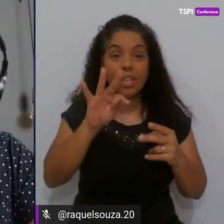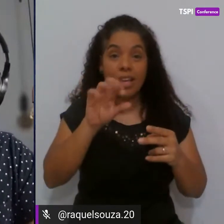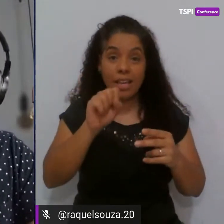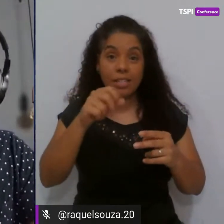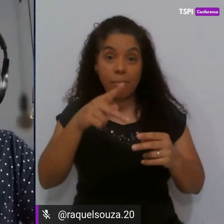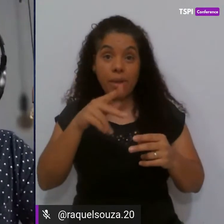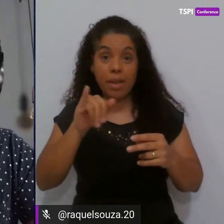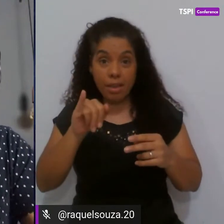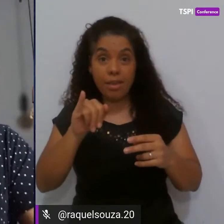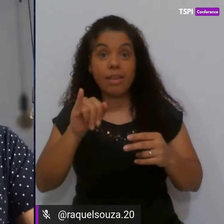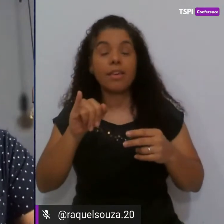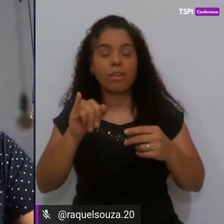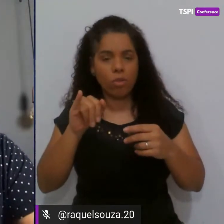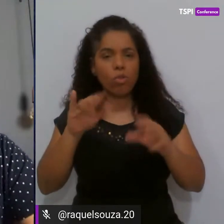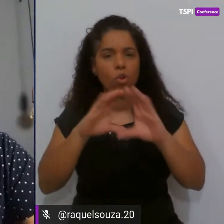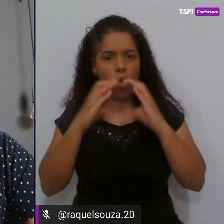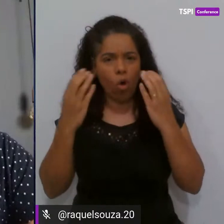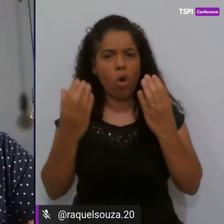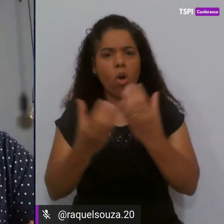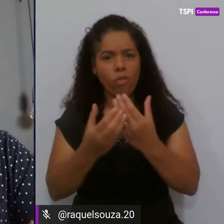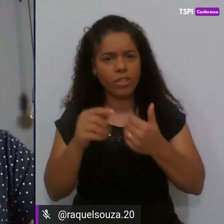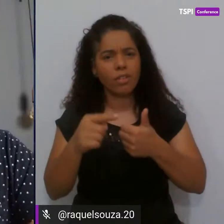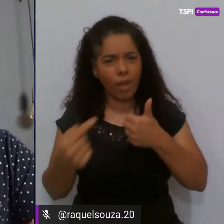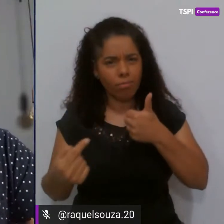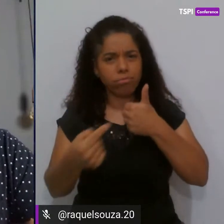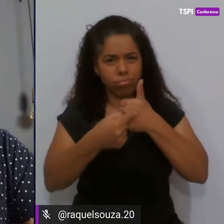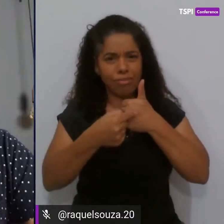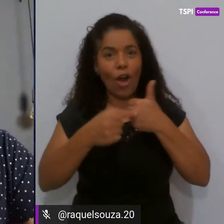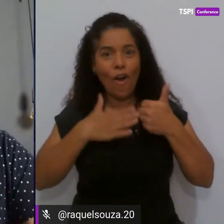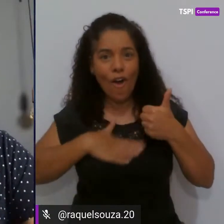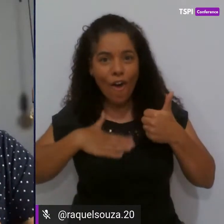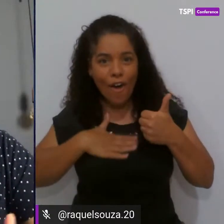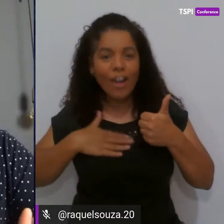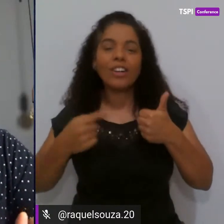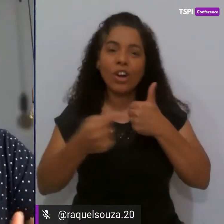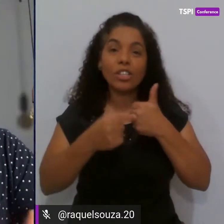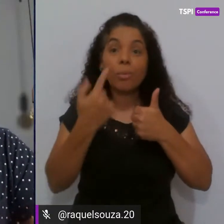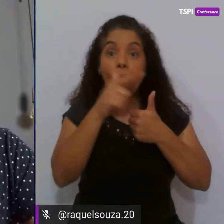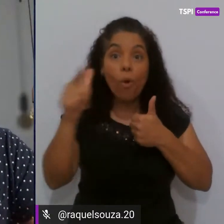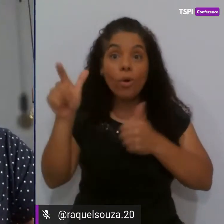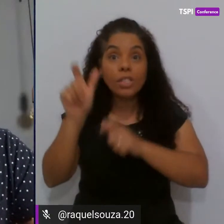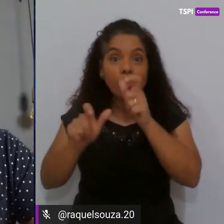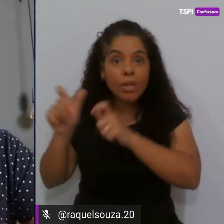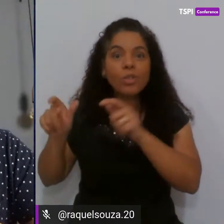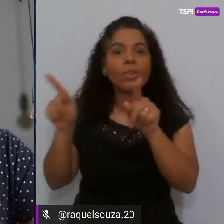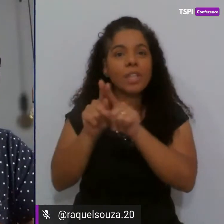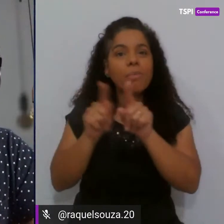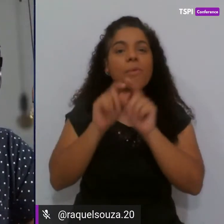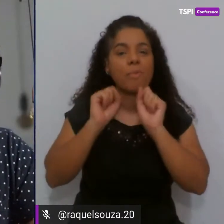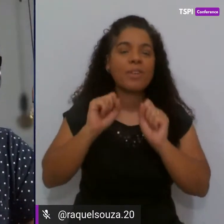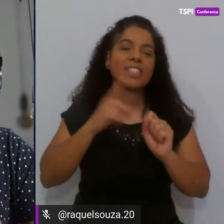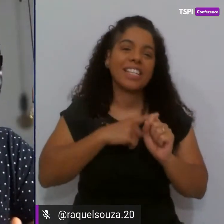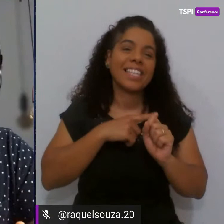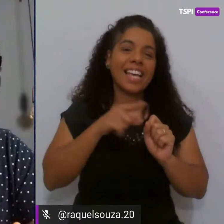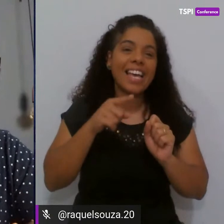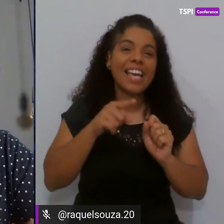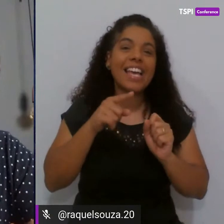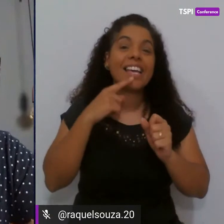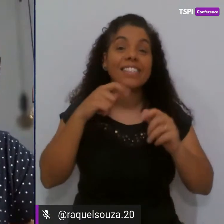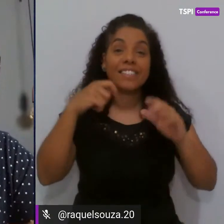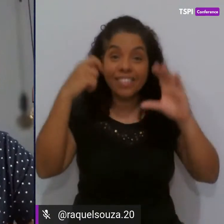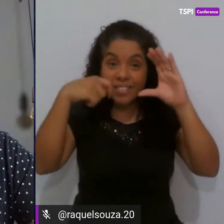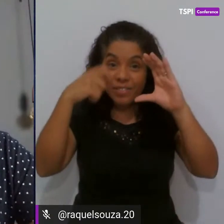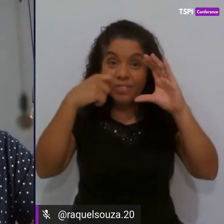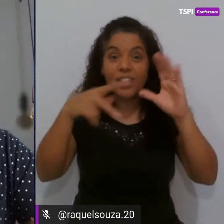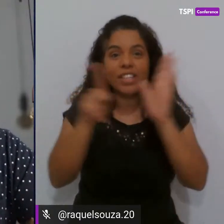evento, vai lá e clica no like para que outras pessoas também consigam ter aí esse vídeo chegando